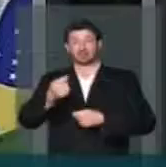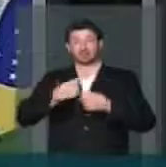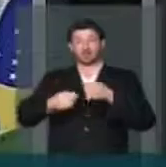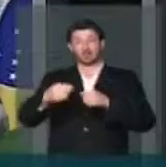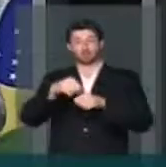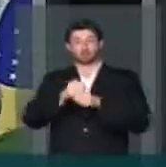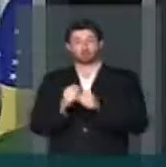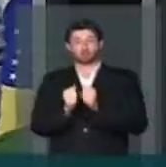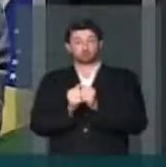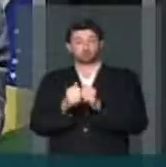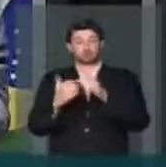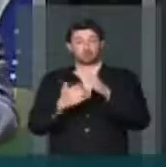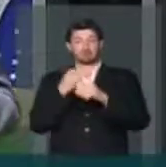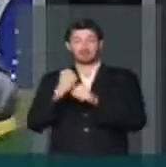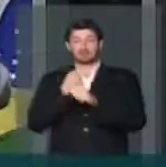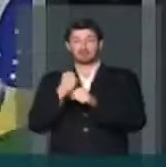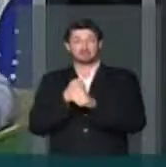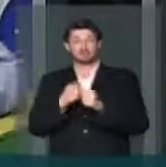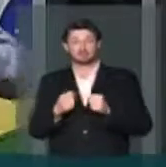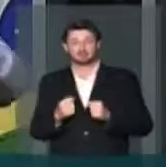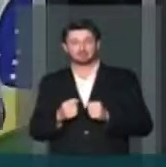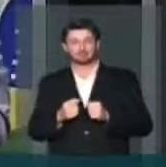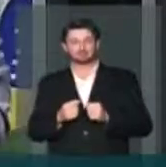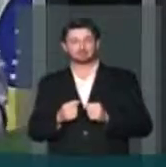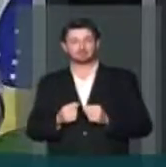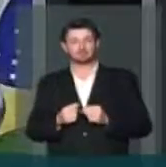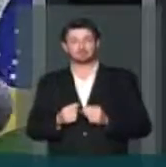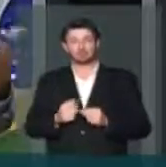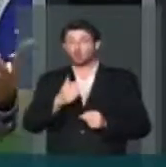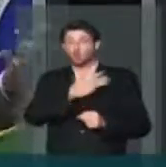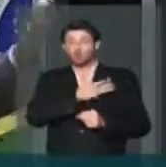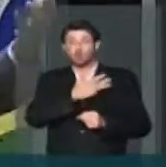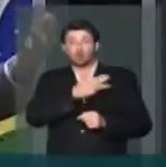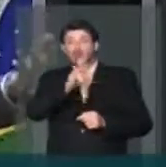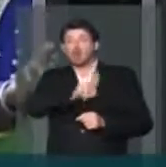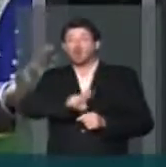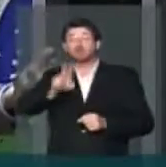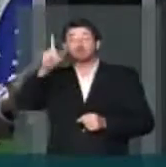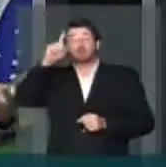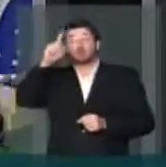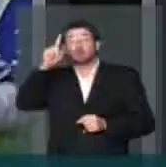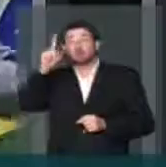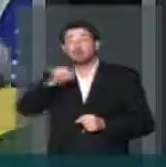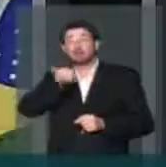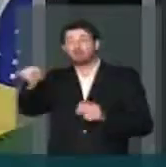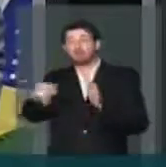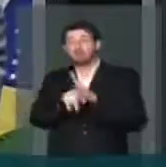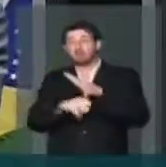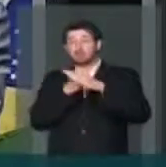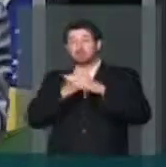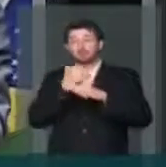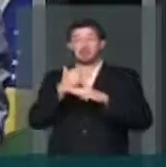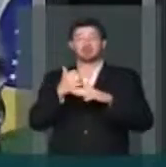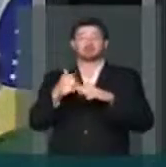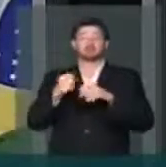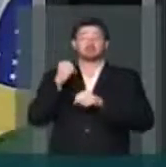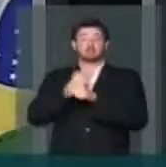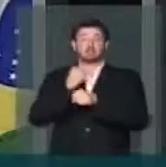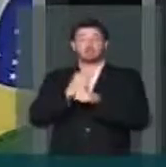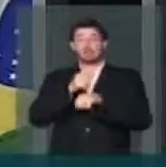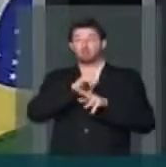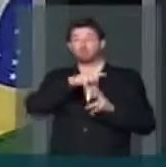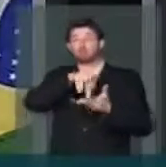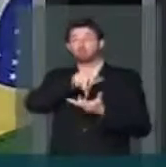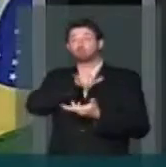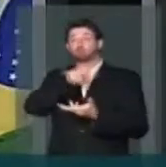com as empreiteiras. O presidente Lula é useiro e vezeiro dos jatinhos das empreiteiras. Viajando pelo mundo e levando um